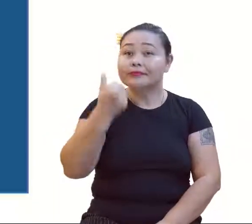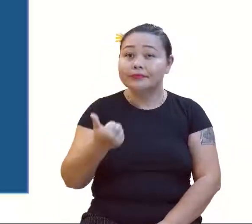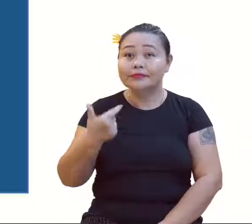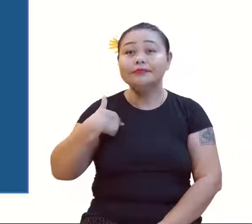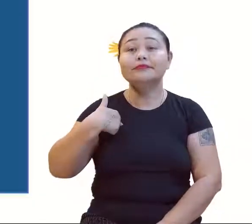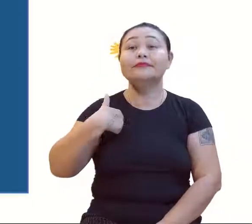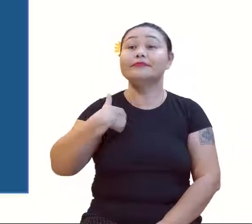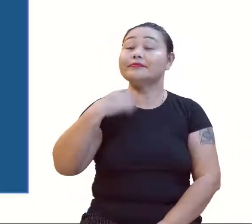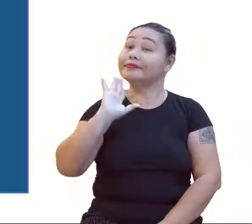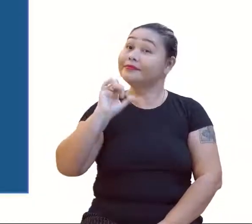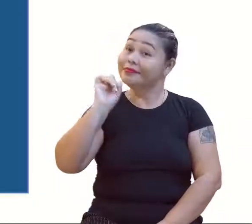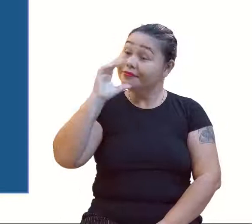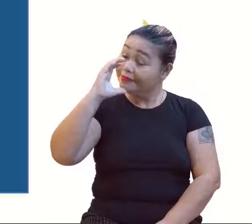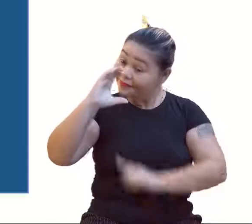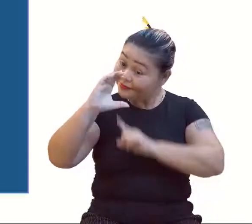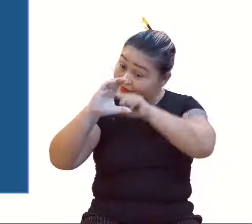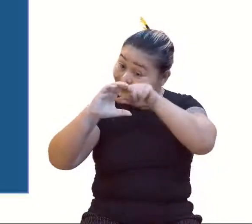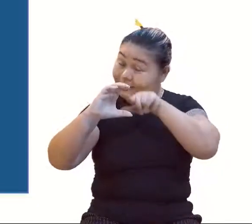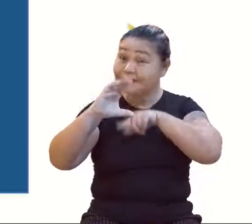coração.